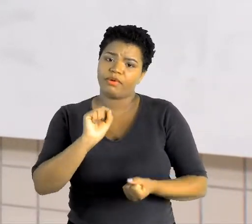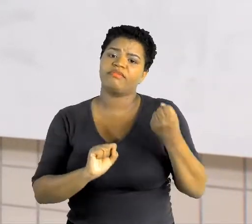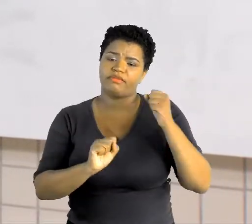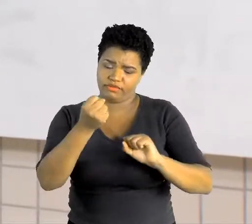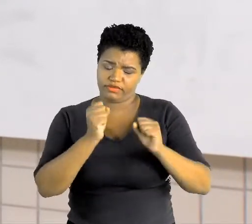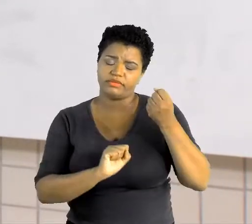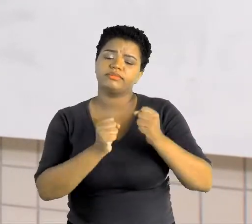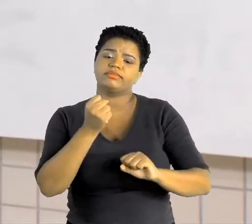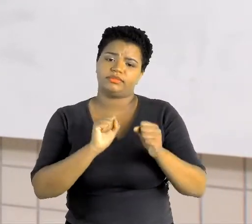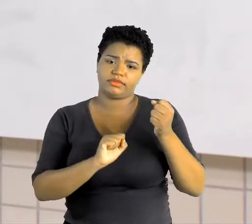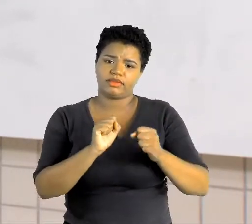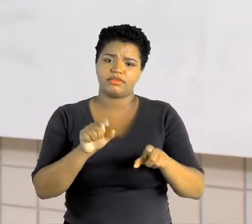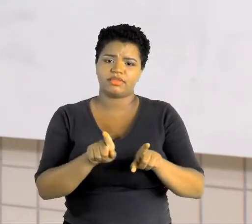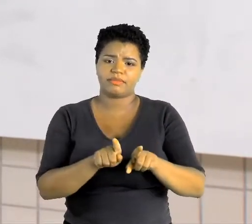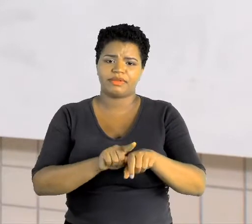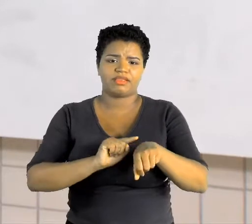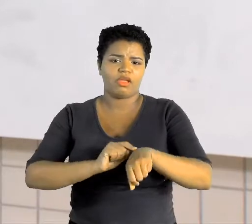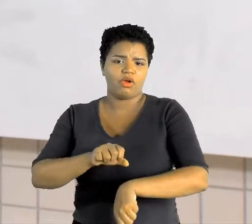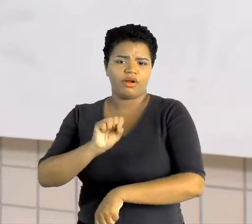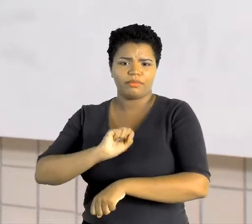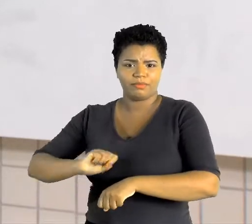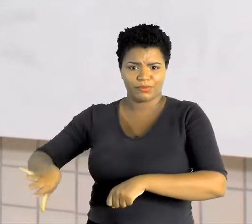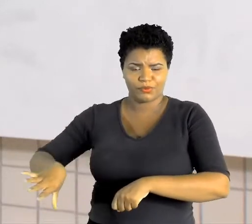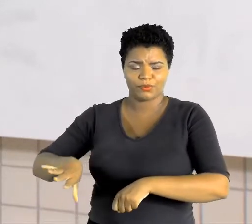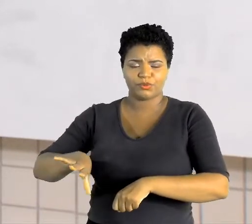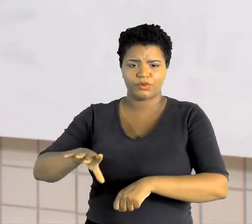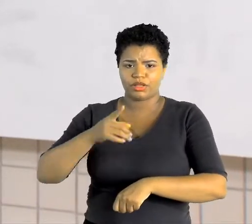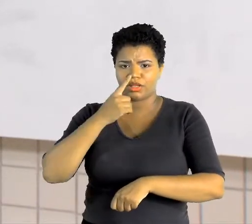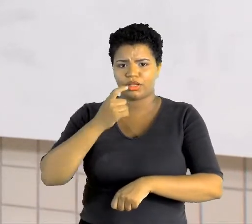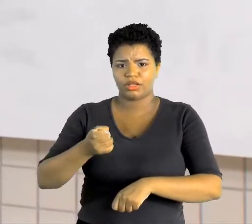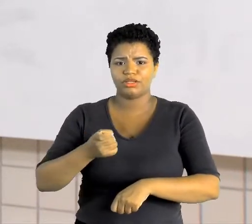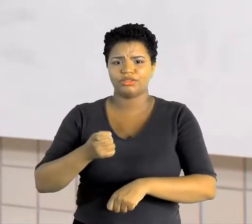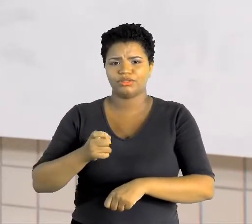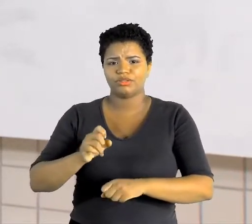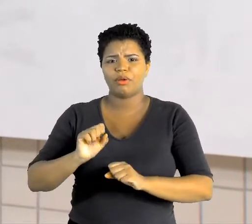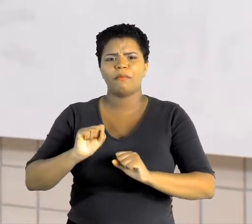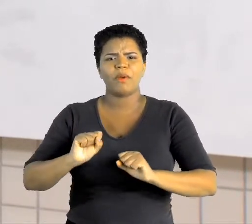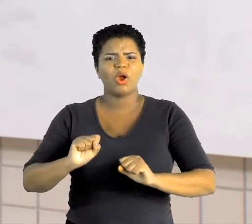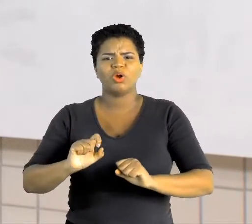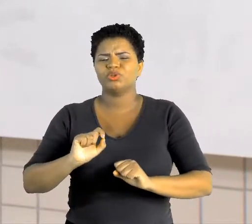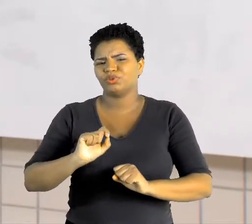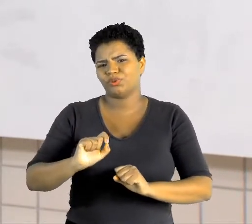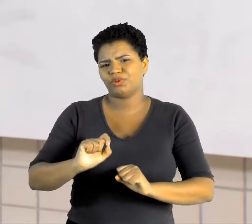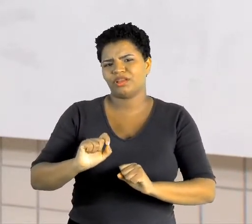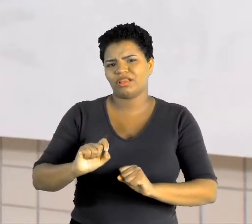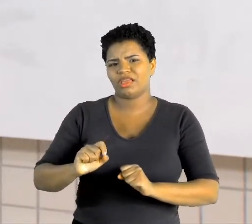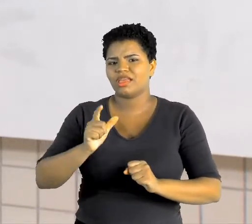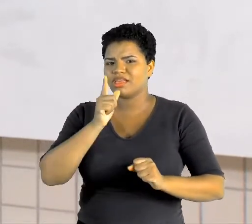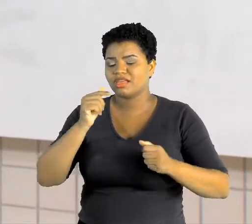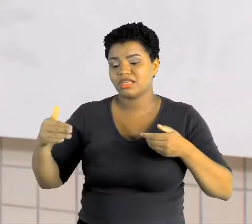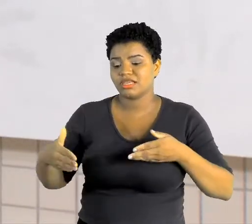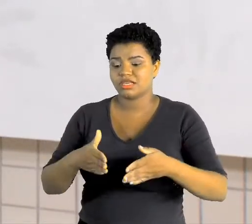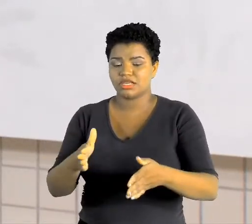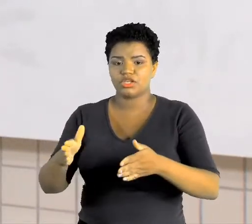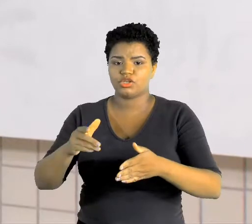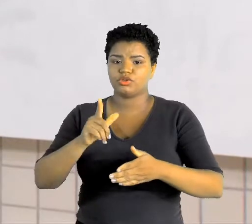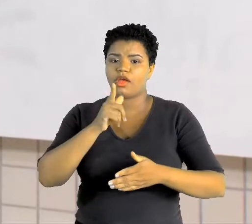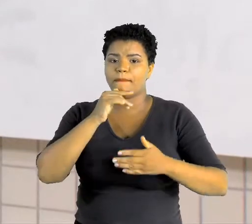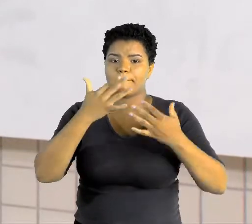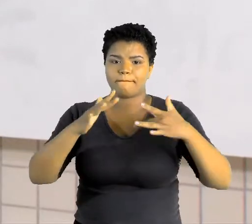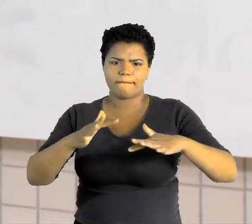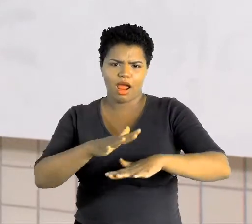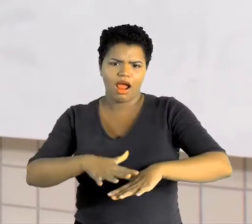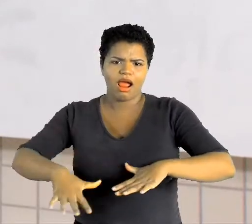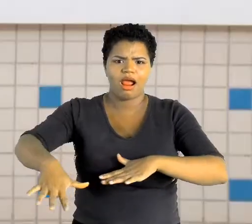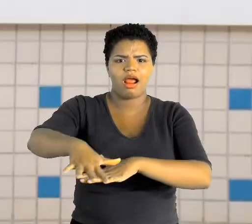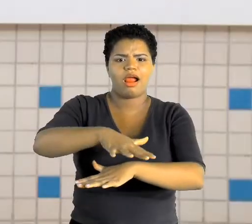quando eles são descartados, quando são jogados fora, eles podem parar nos rios, podem parar nos oceanos e contaminar a água